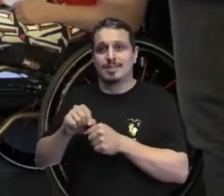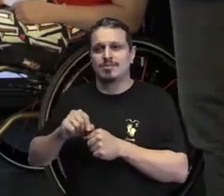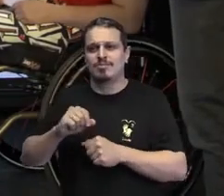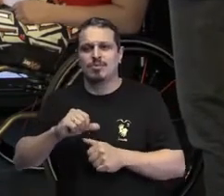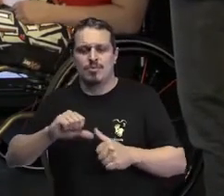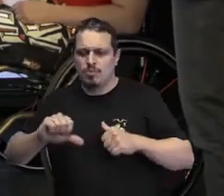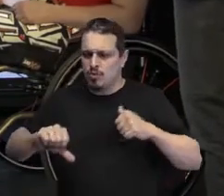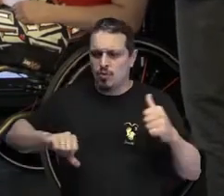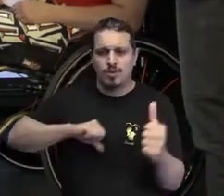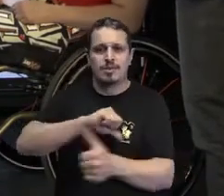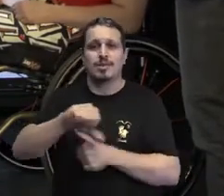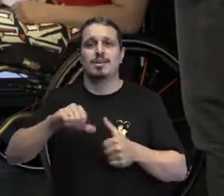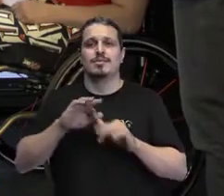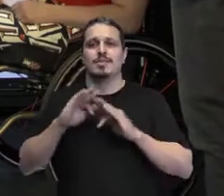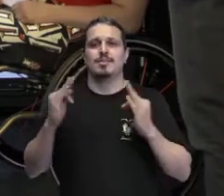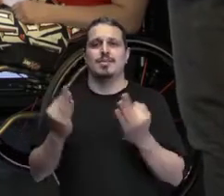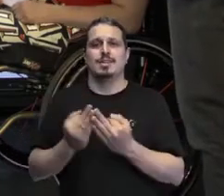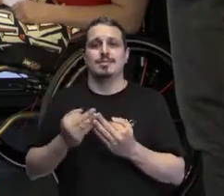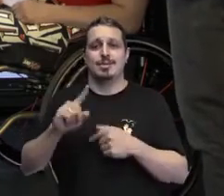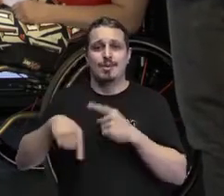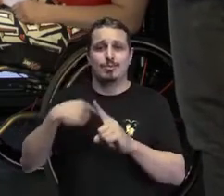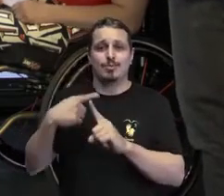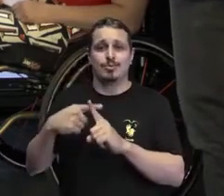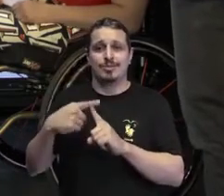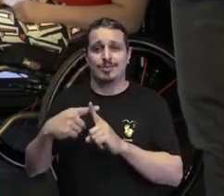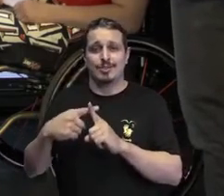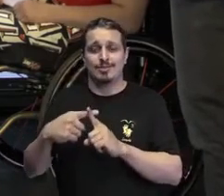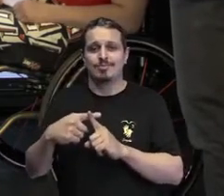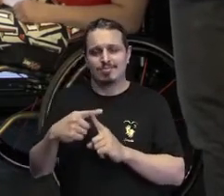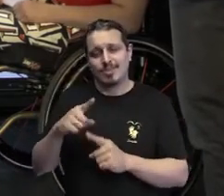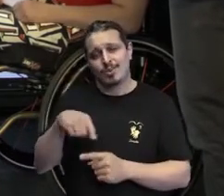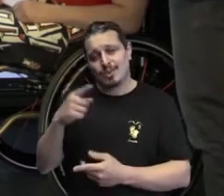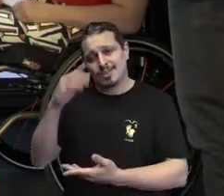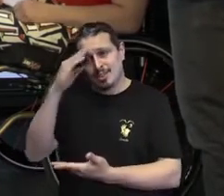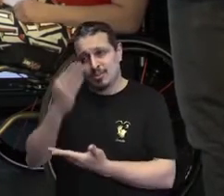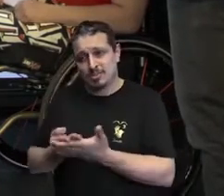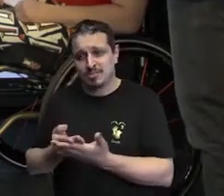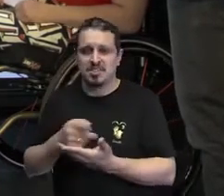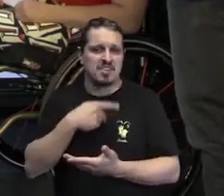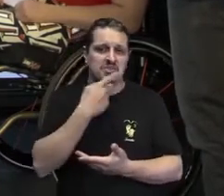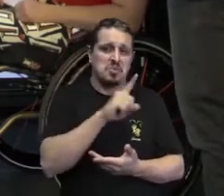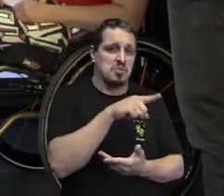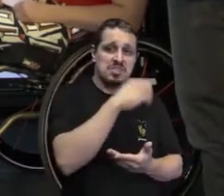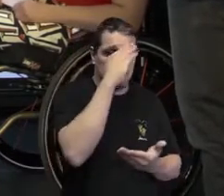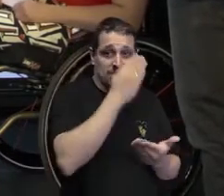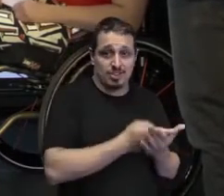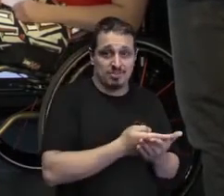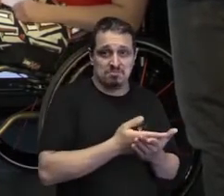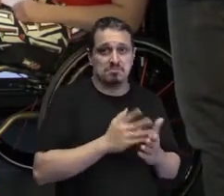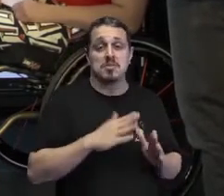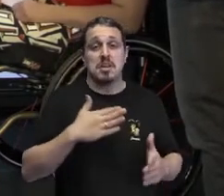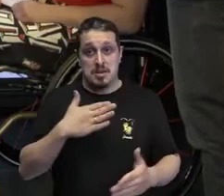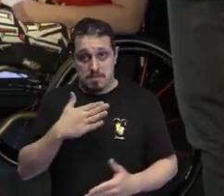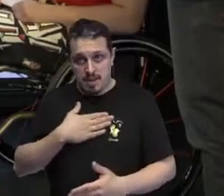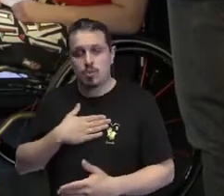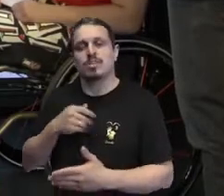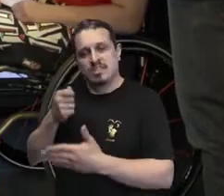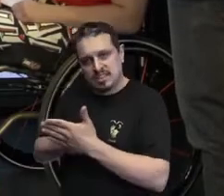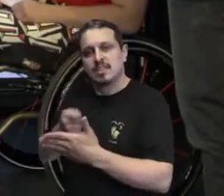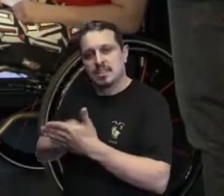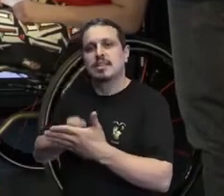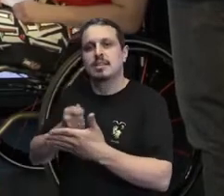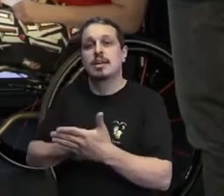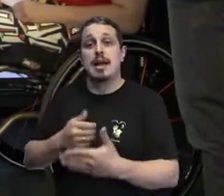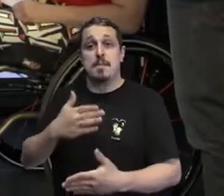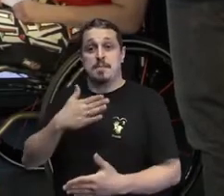sempre quer. Porque um lado desacredita, e um lado que dê os troços pra concurso, porque o deficiente, como tem vaga, é